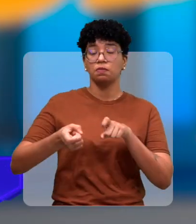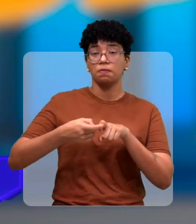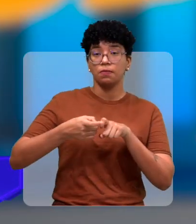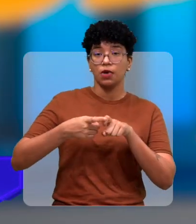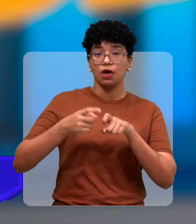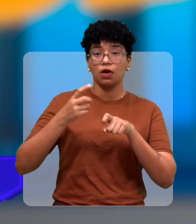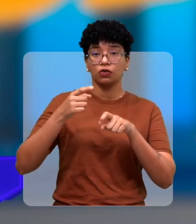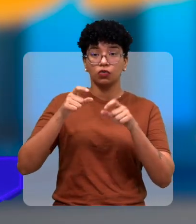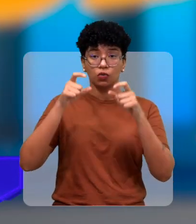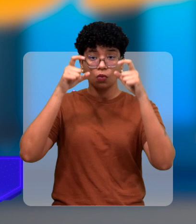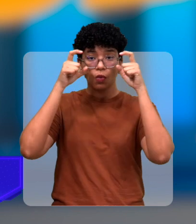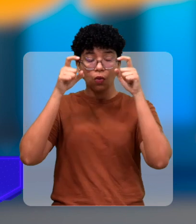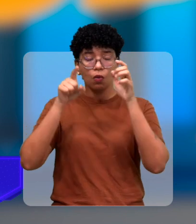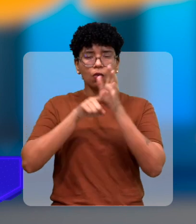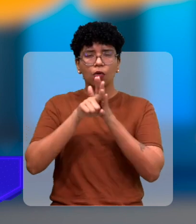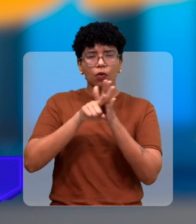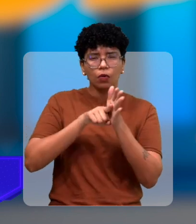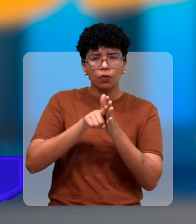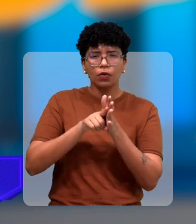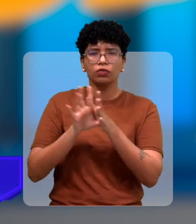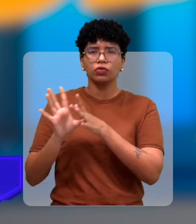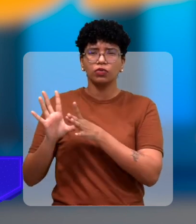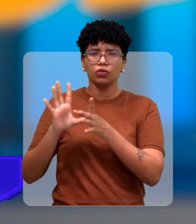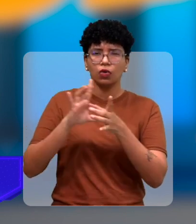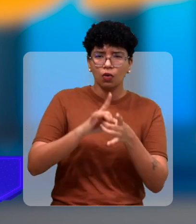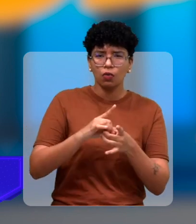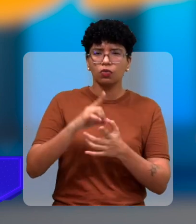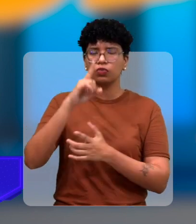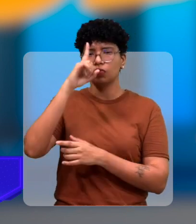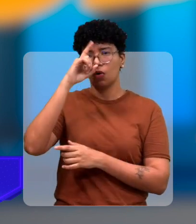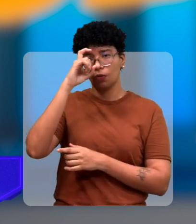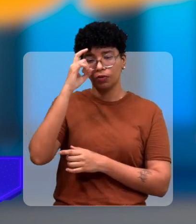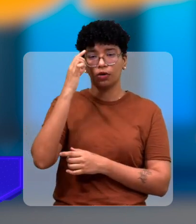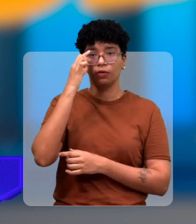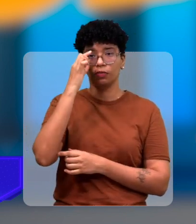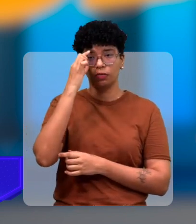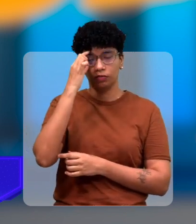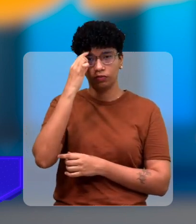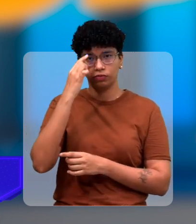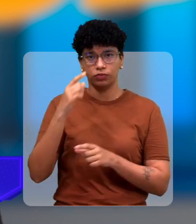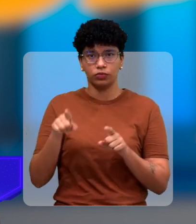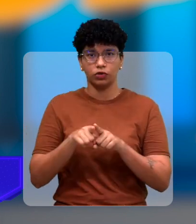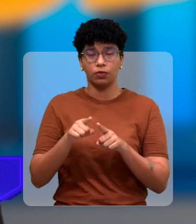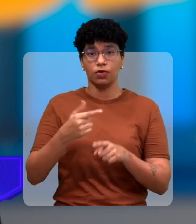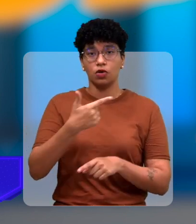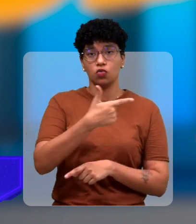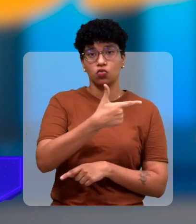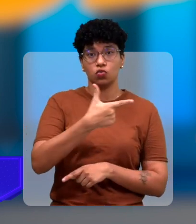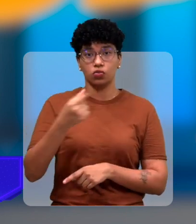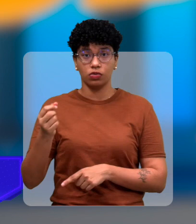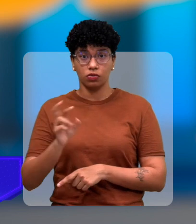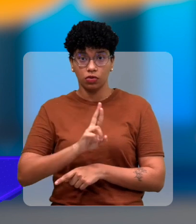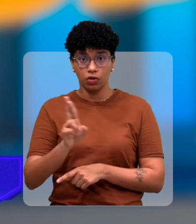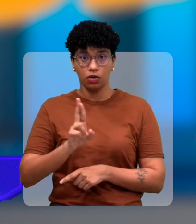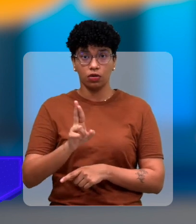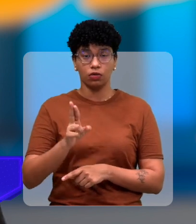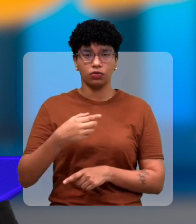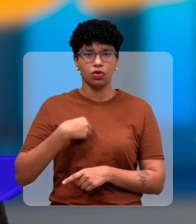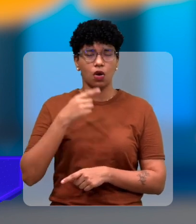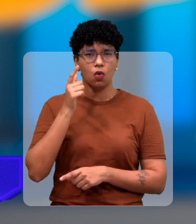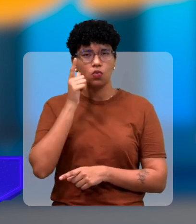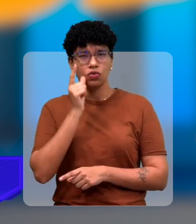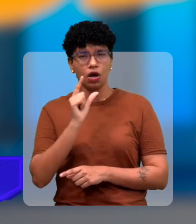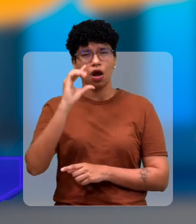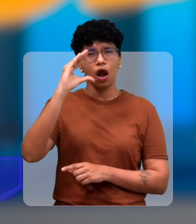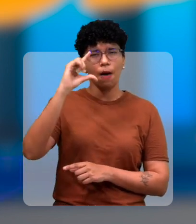oferecemos consulta com oftalmologista, em parceria com a clínica, com a clínica aqui em Teresina, do Dr. Herbert. Aí onde a consulta é R 200,00, a